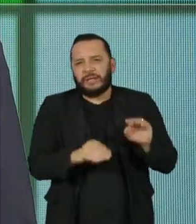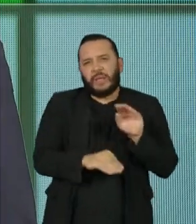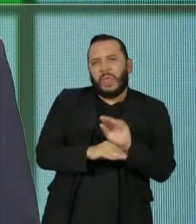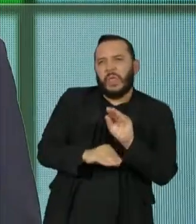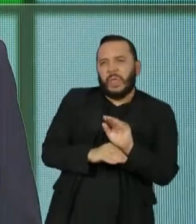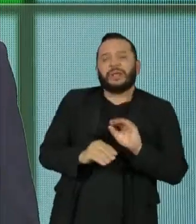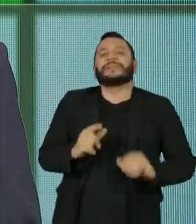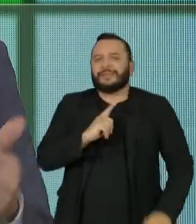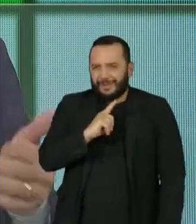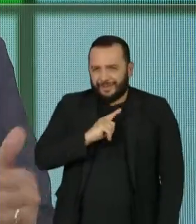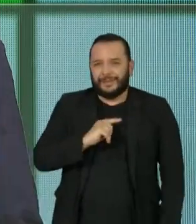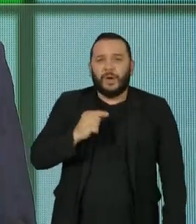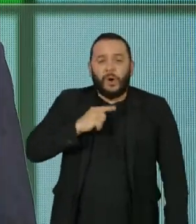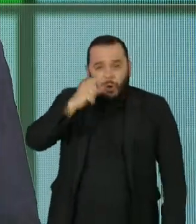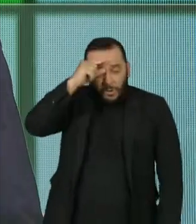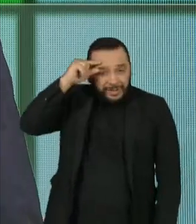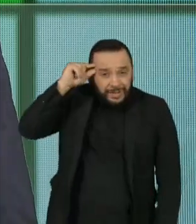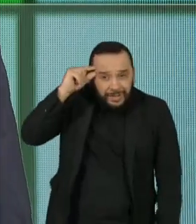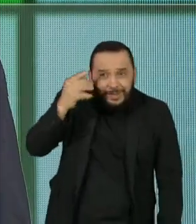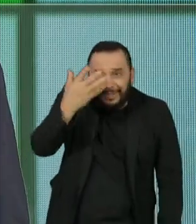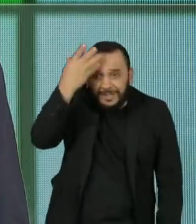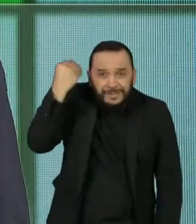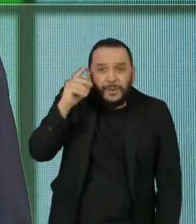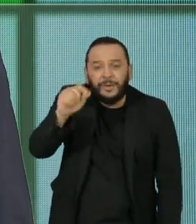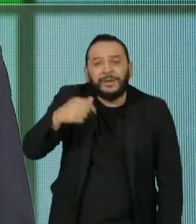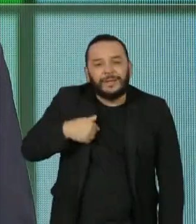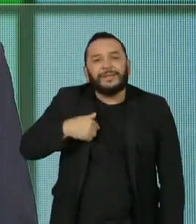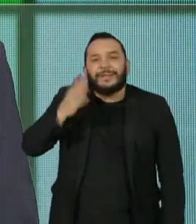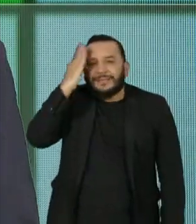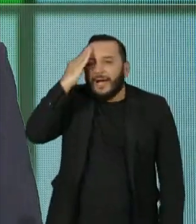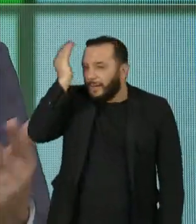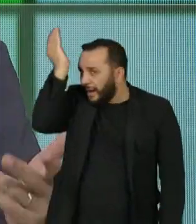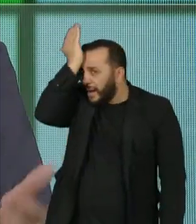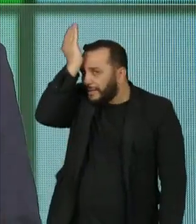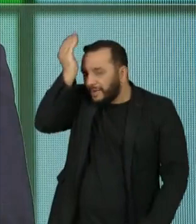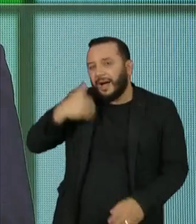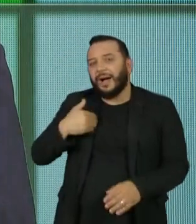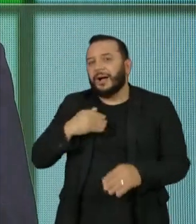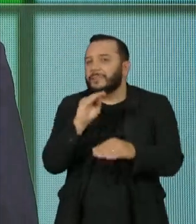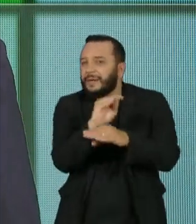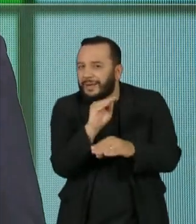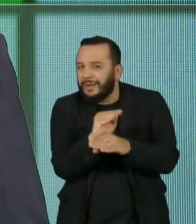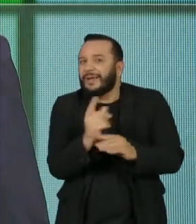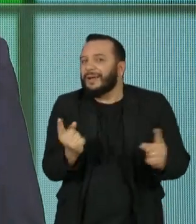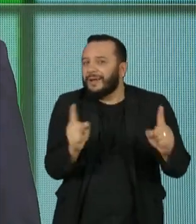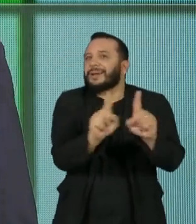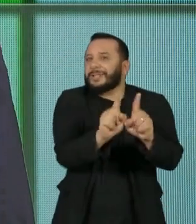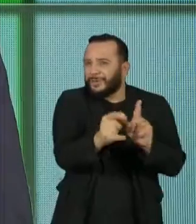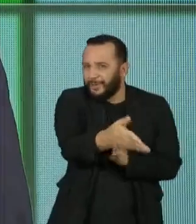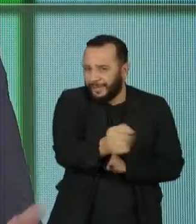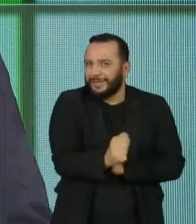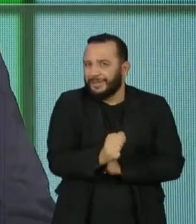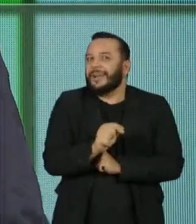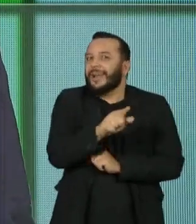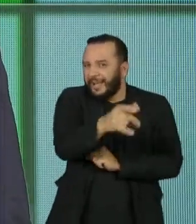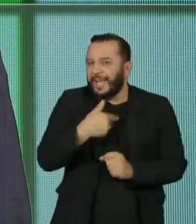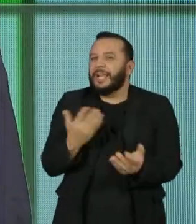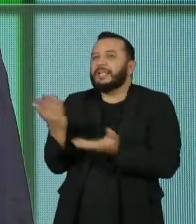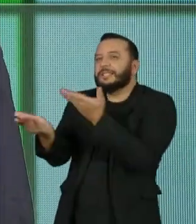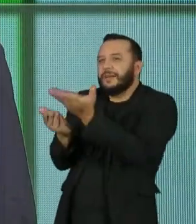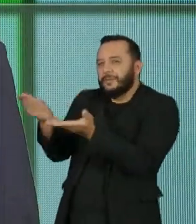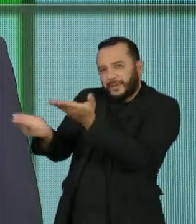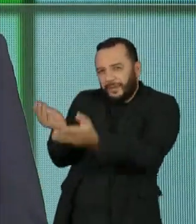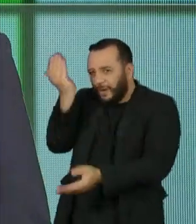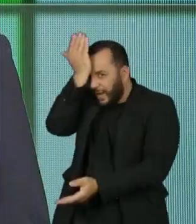Rodrigo se esquece de que o Kassab foi padrinho dele, fez dobrada com ele. E ele serviu ao governo Kassab aqui na